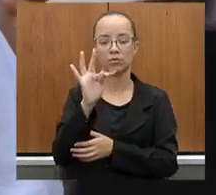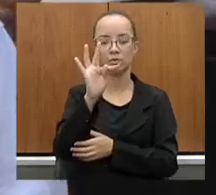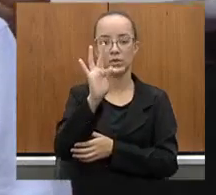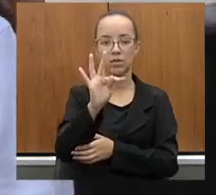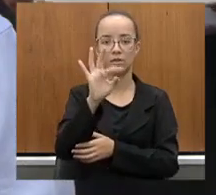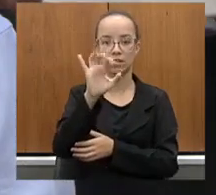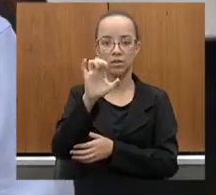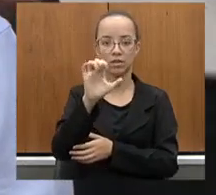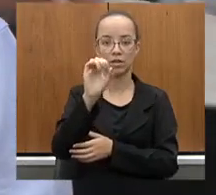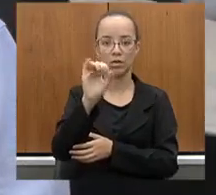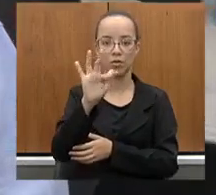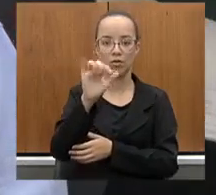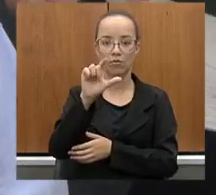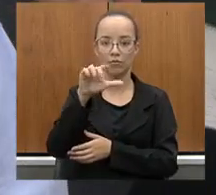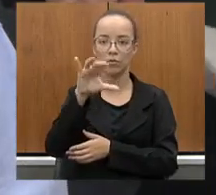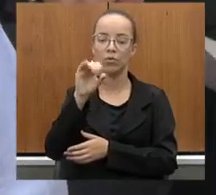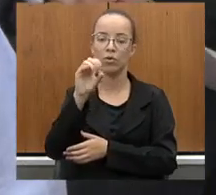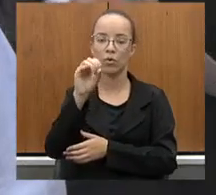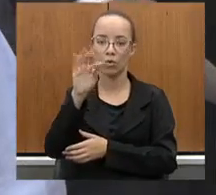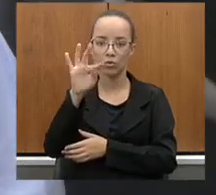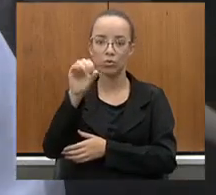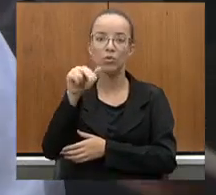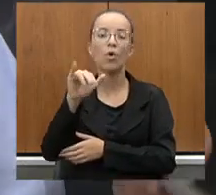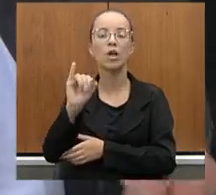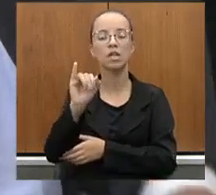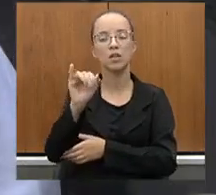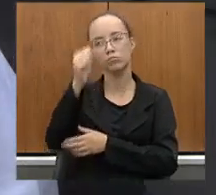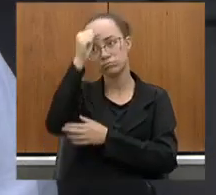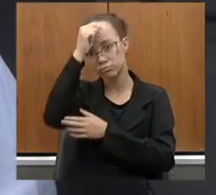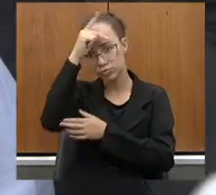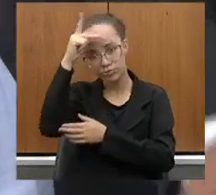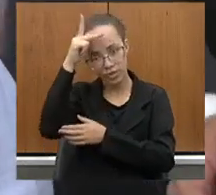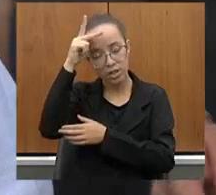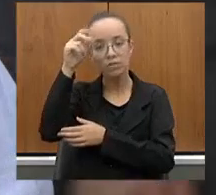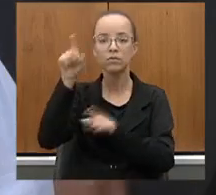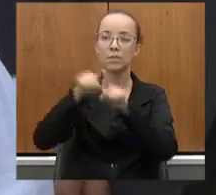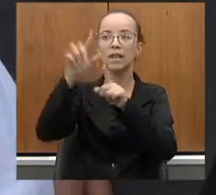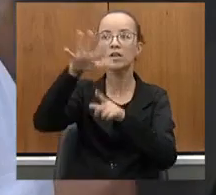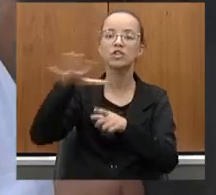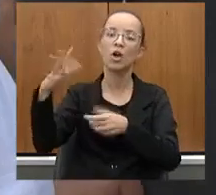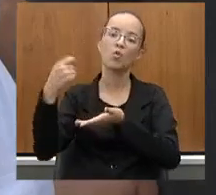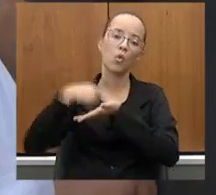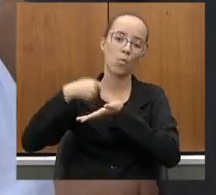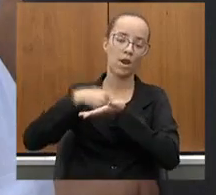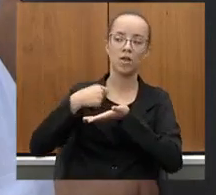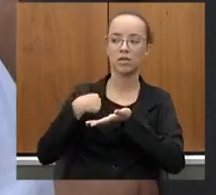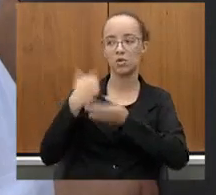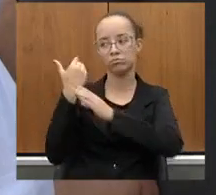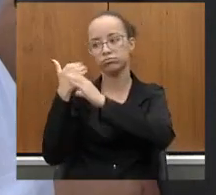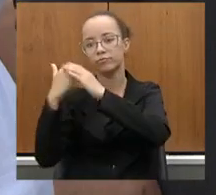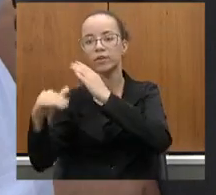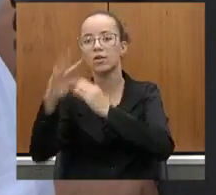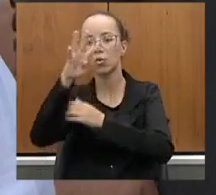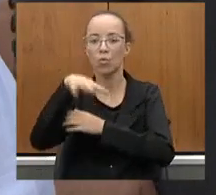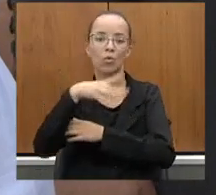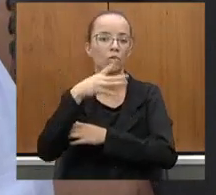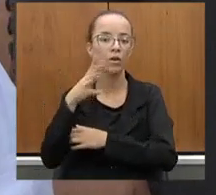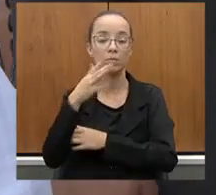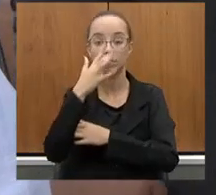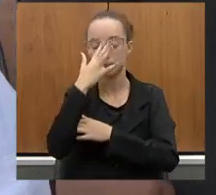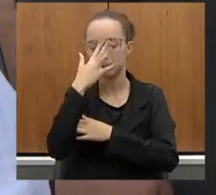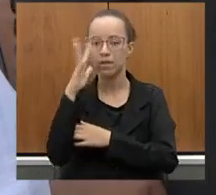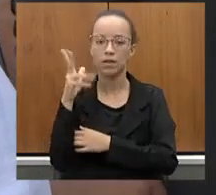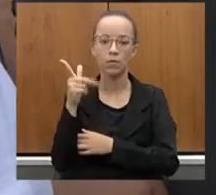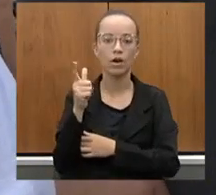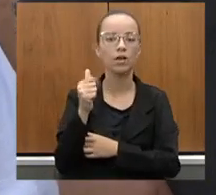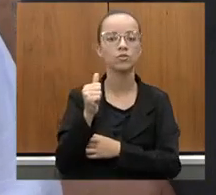Joaima, ele nos cobrou isso, nós passamos para ele o cronograma. Eu acho que a recuperação de